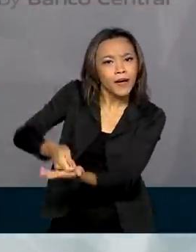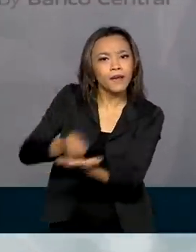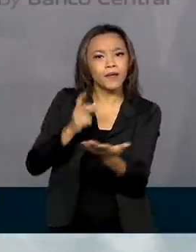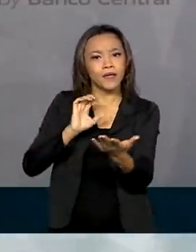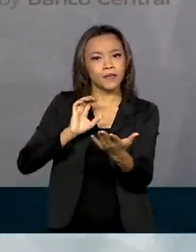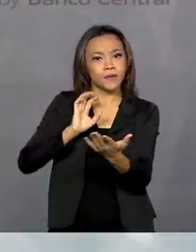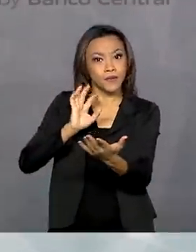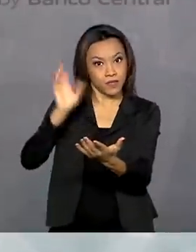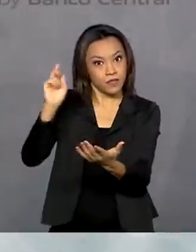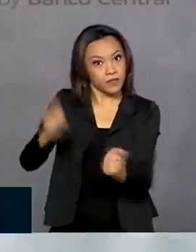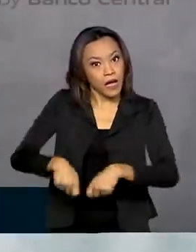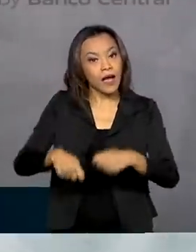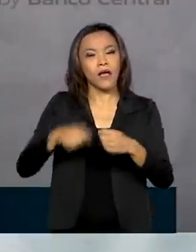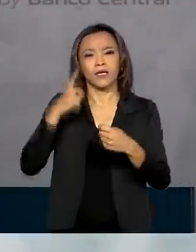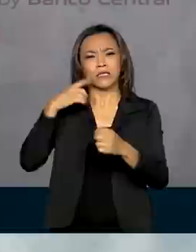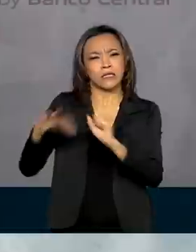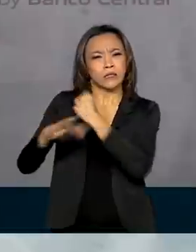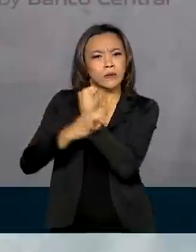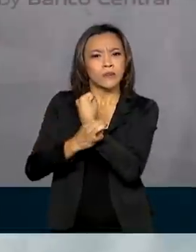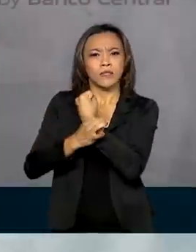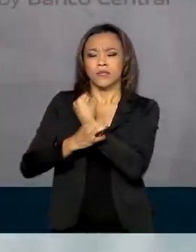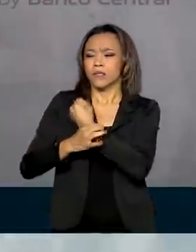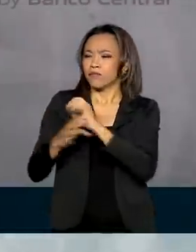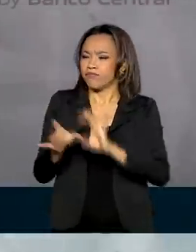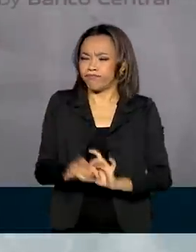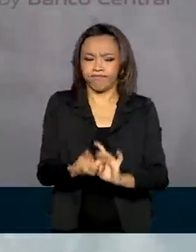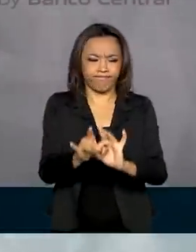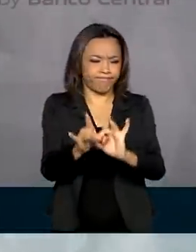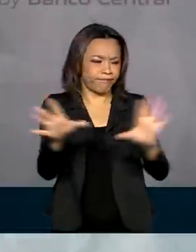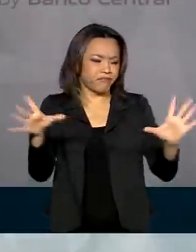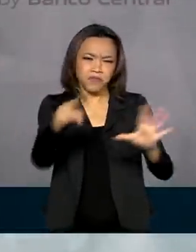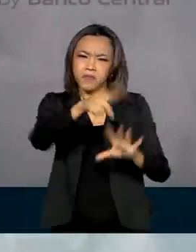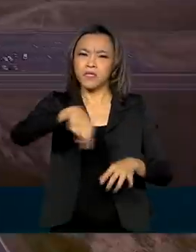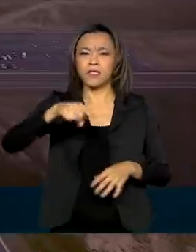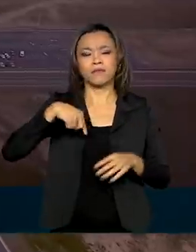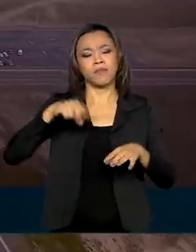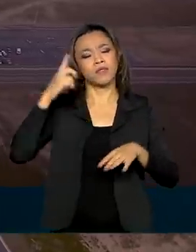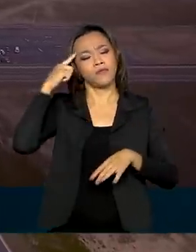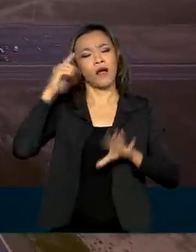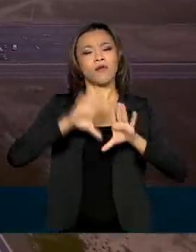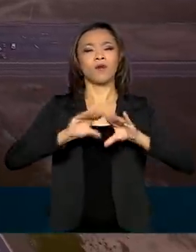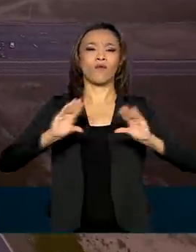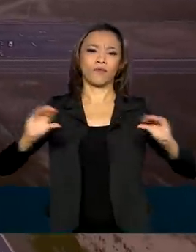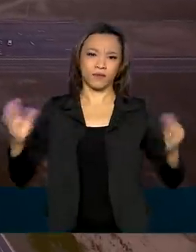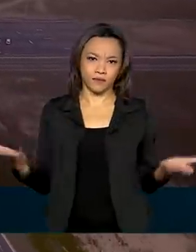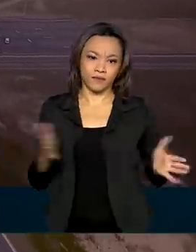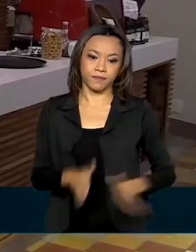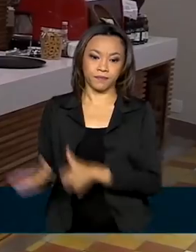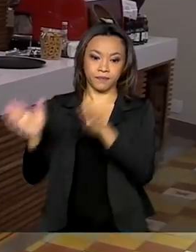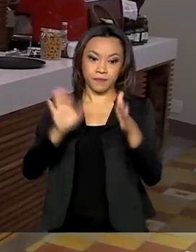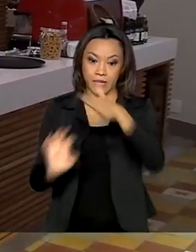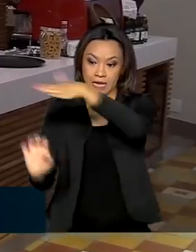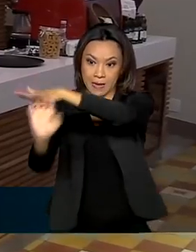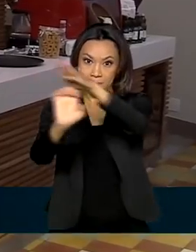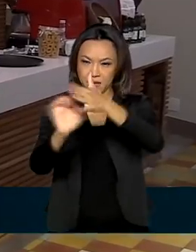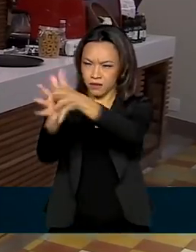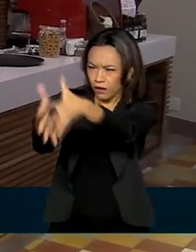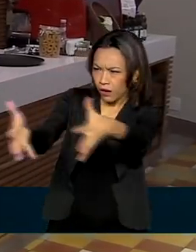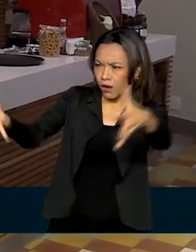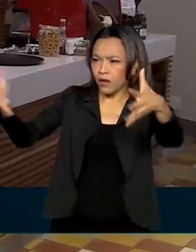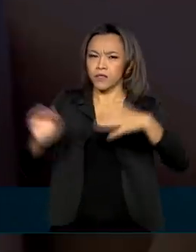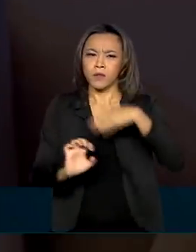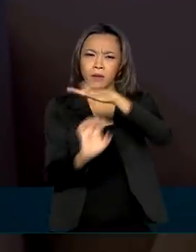que é seguro em todas as dimensões e você pode ficar tranquilo quanto a isso. Empresas grandes ou pequenos